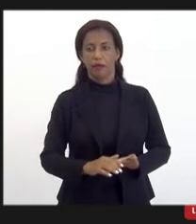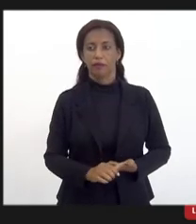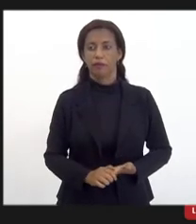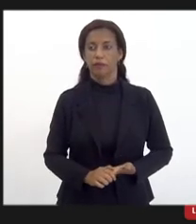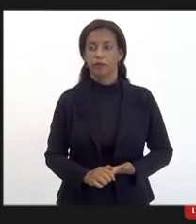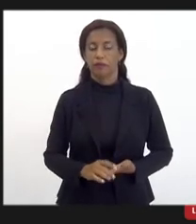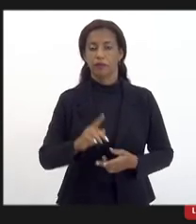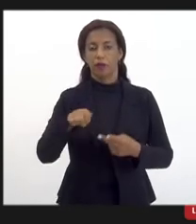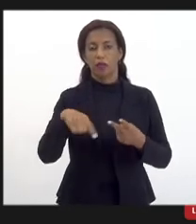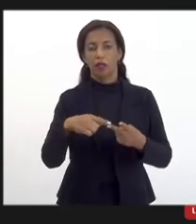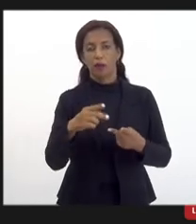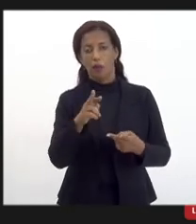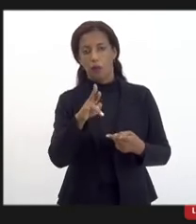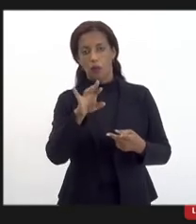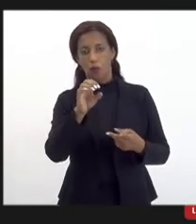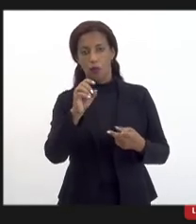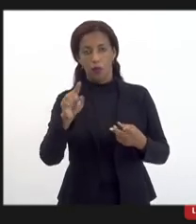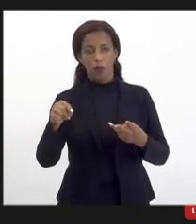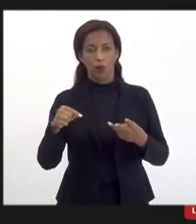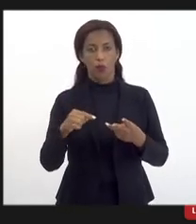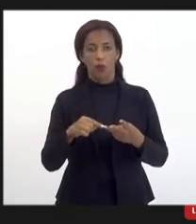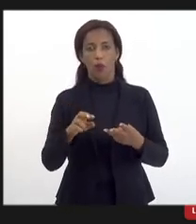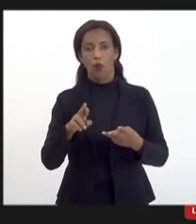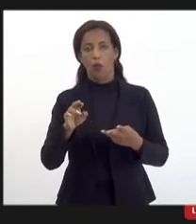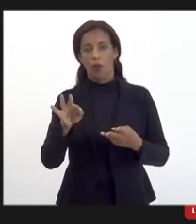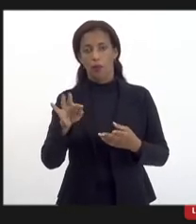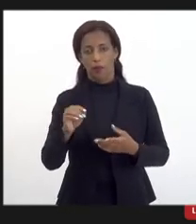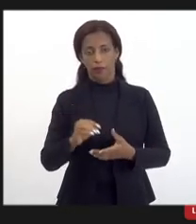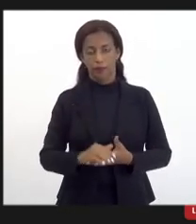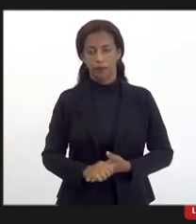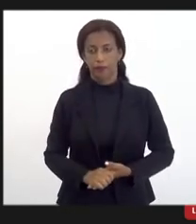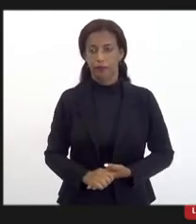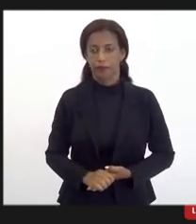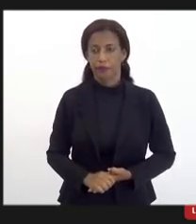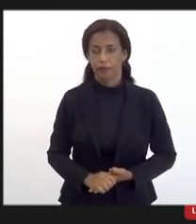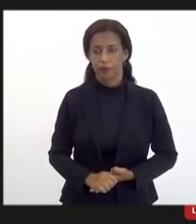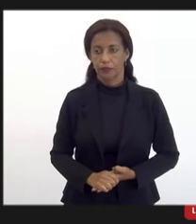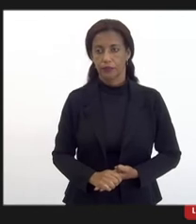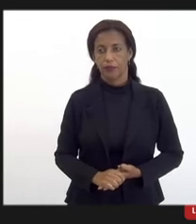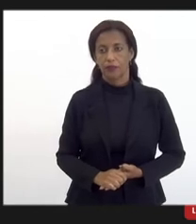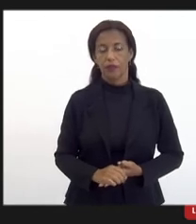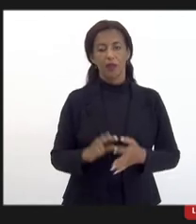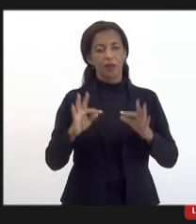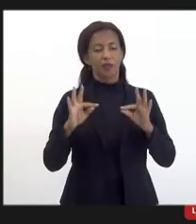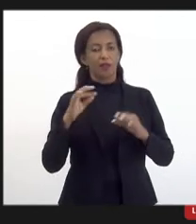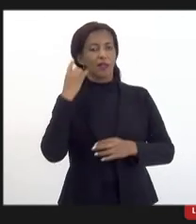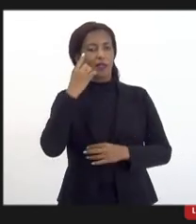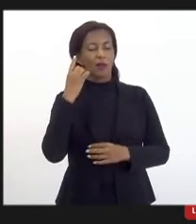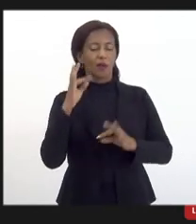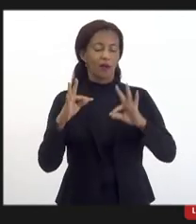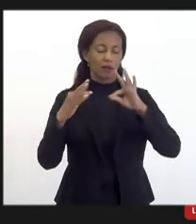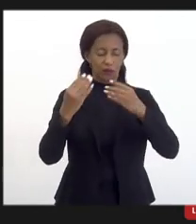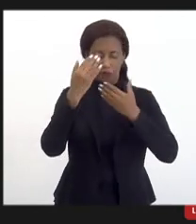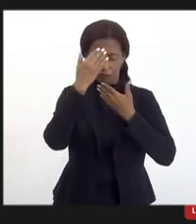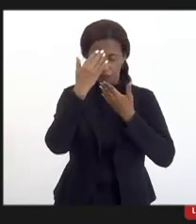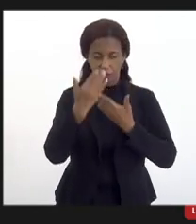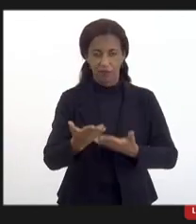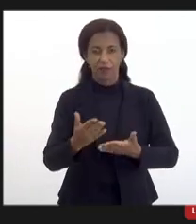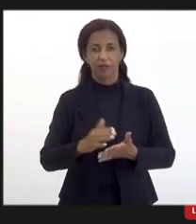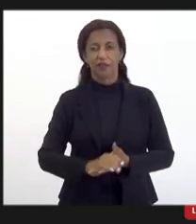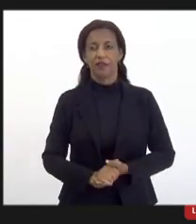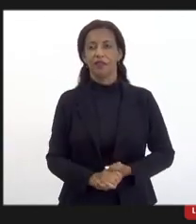depois o Bruno e por último o seu Alberto deputado a todos primeiramente queria agradecer